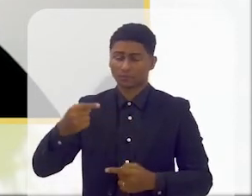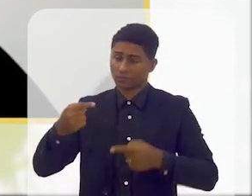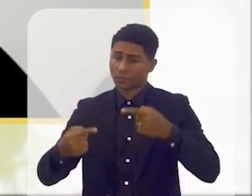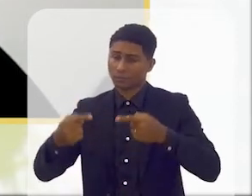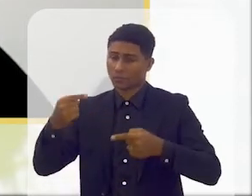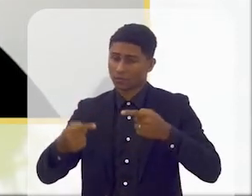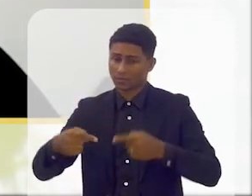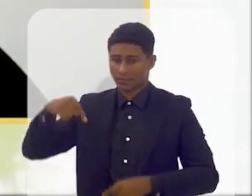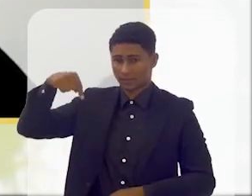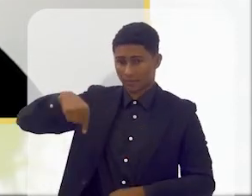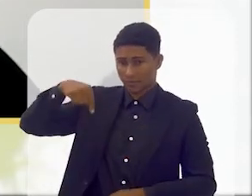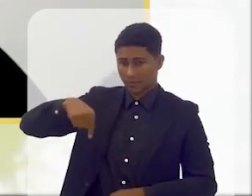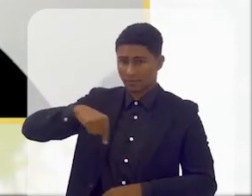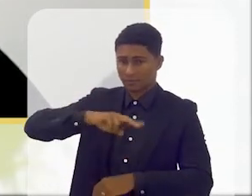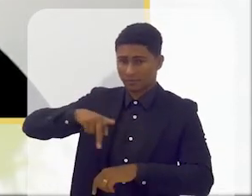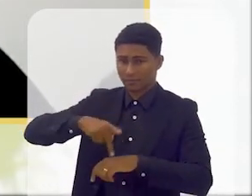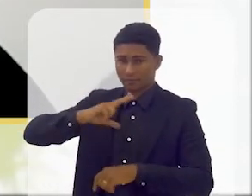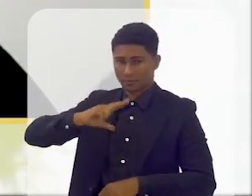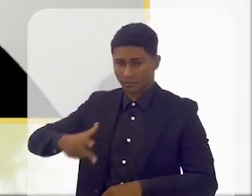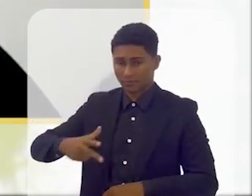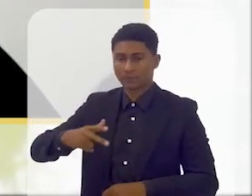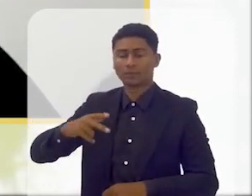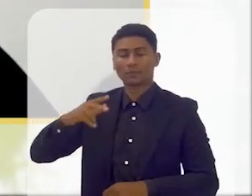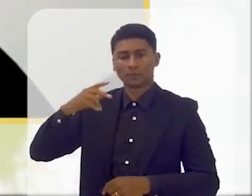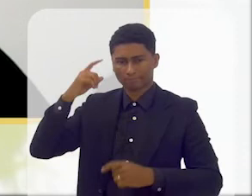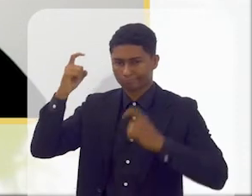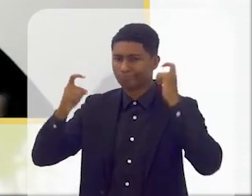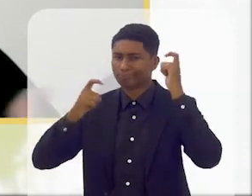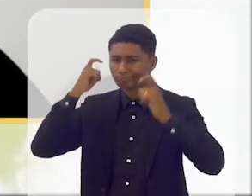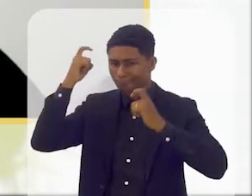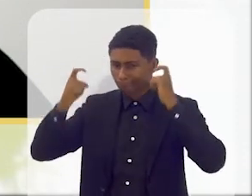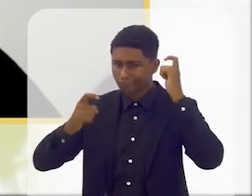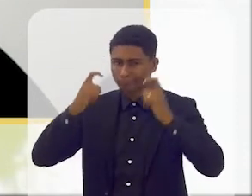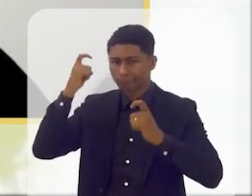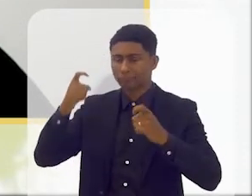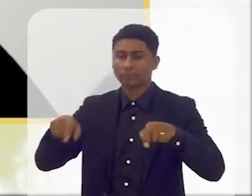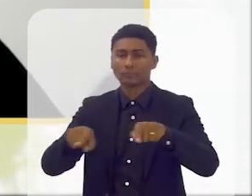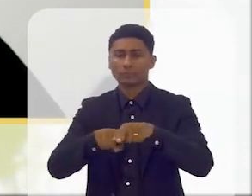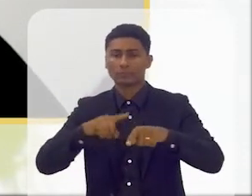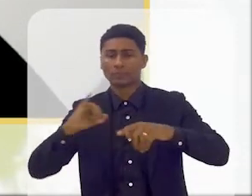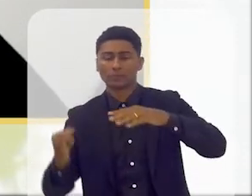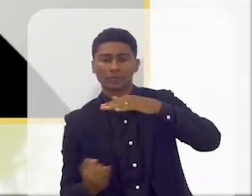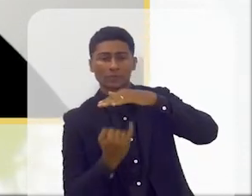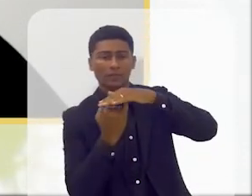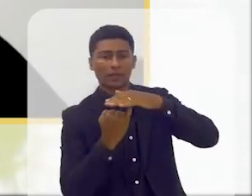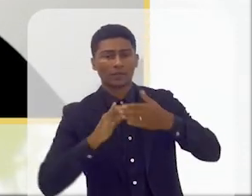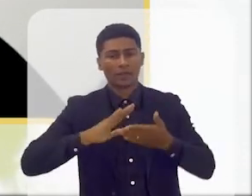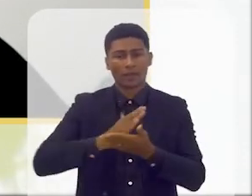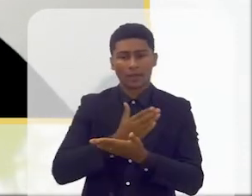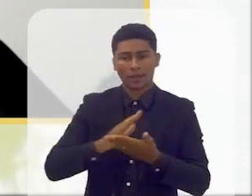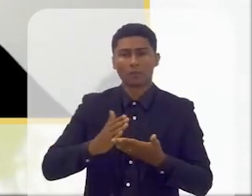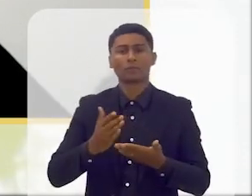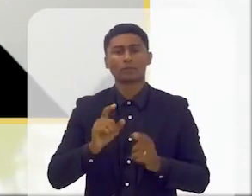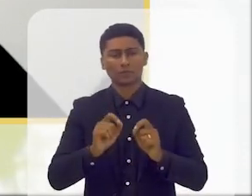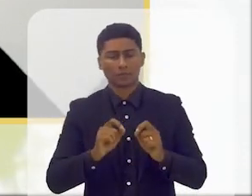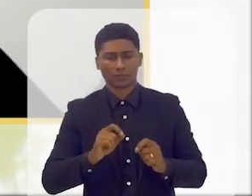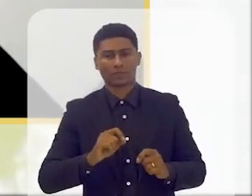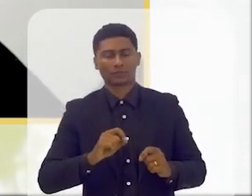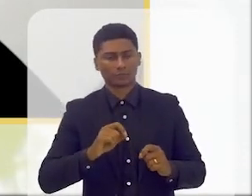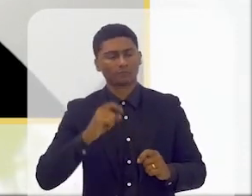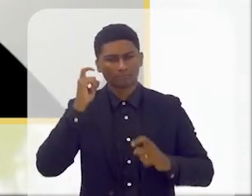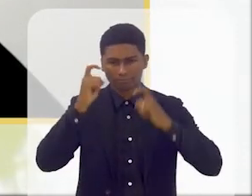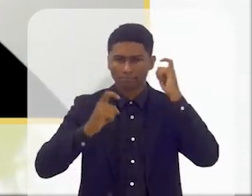políticas do país do nosso país há uma preocupação por entidades ligadas por exemplo à proteção civil